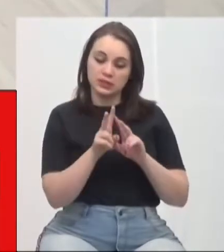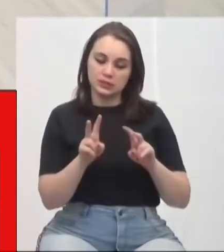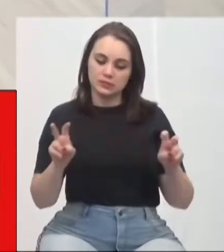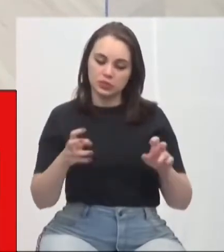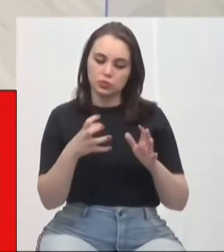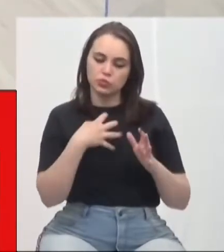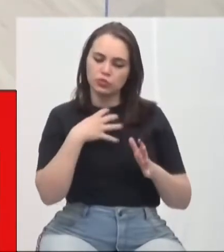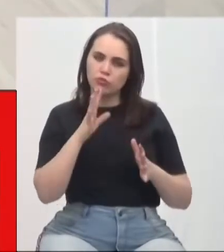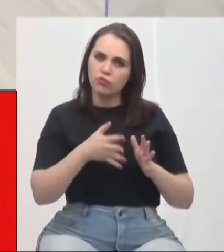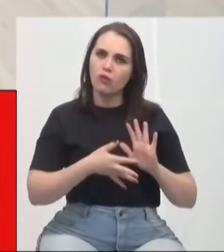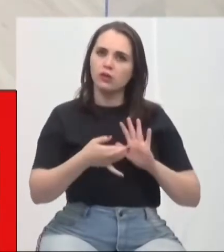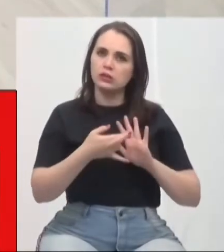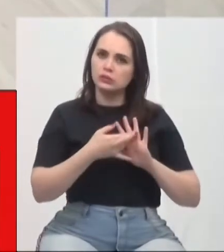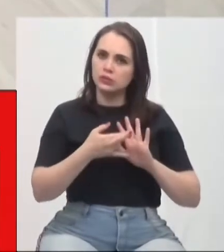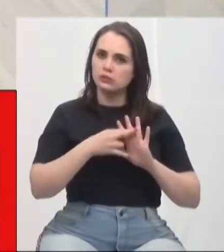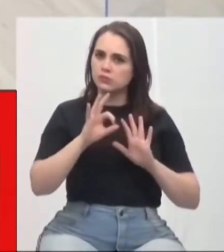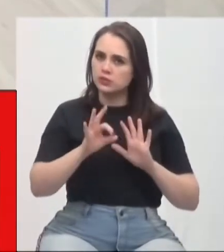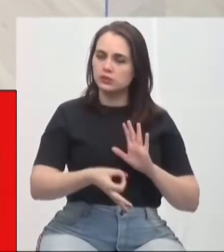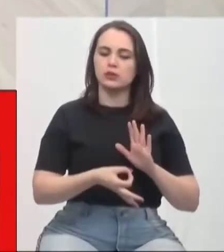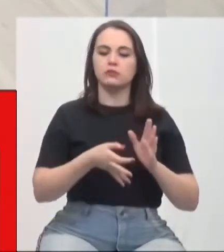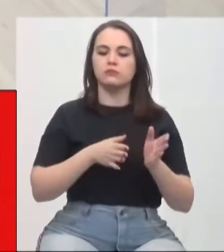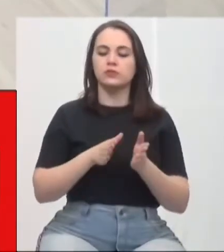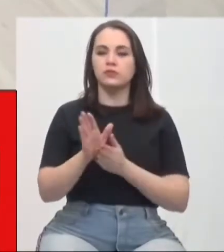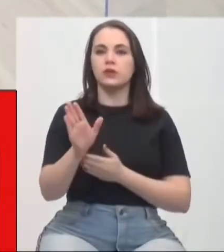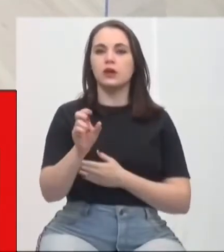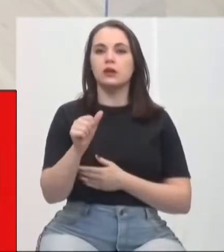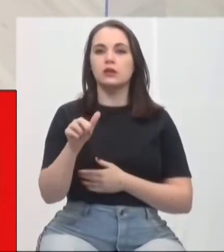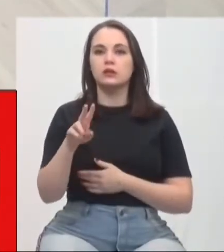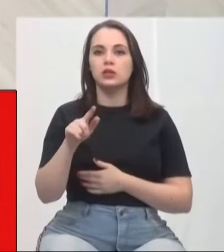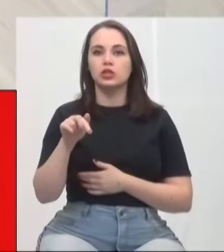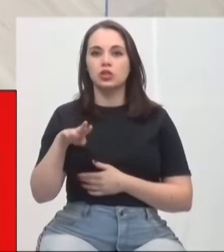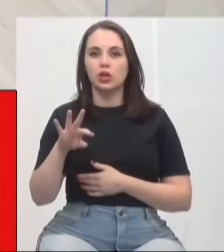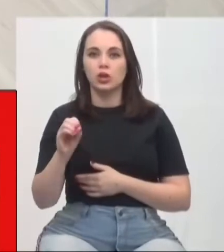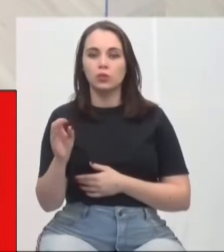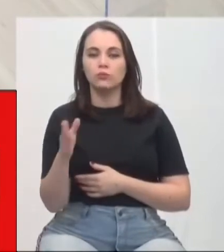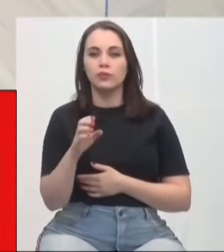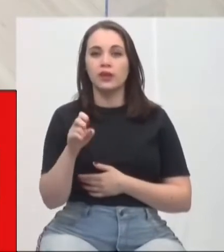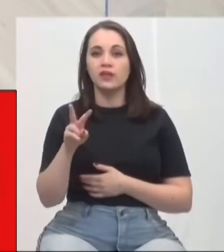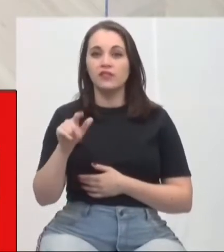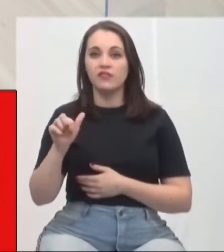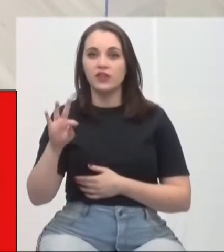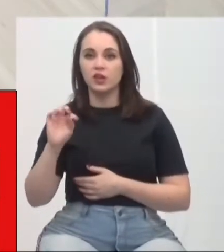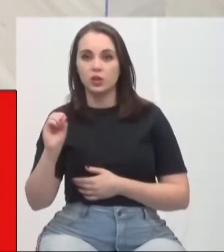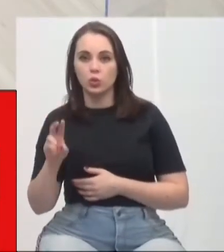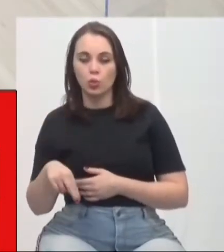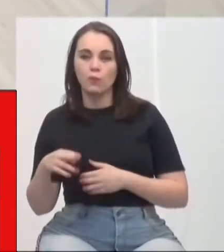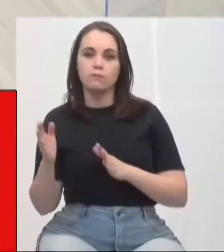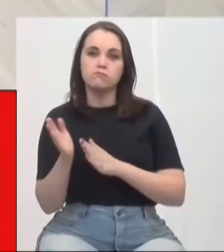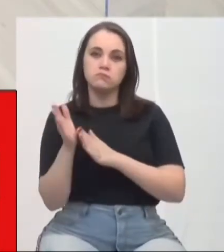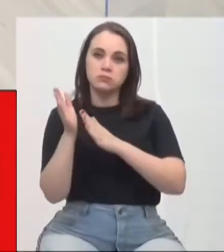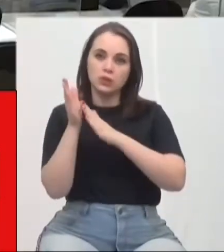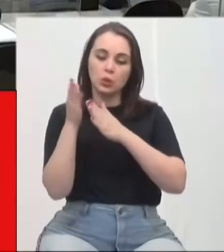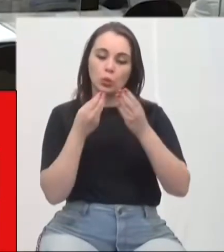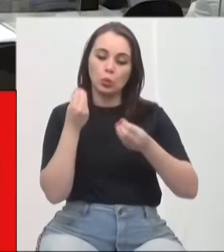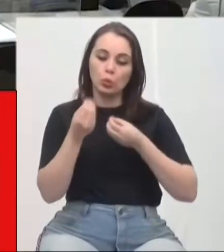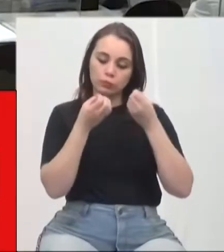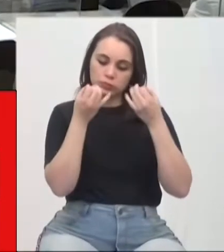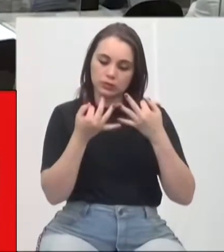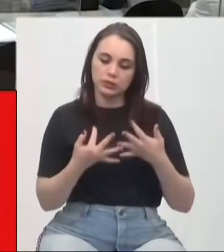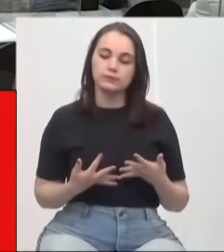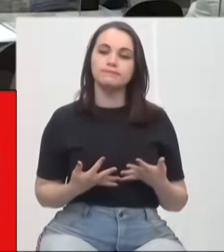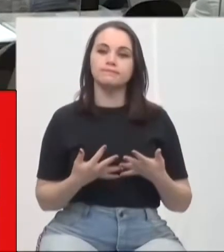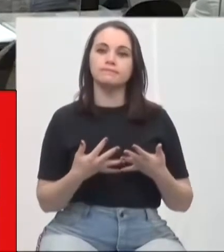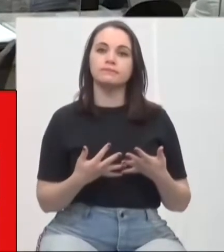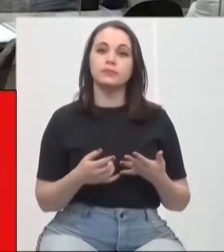forma regimental, o envio de expediente ao sargento Everton Vitorino Gomes da presente moção de aplauso, conforme segue. O